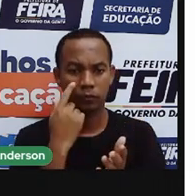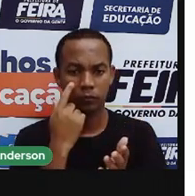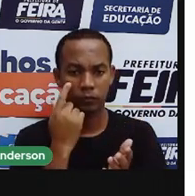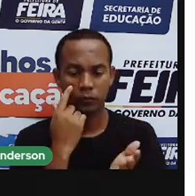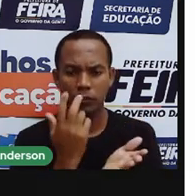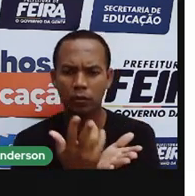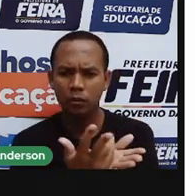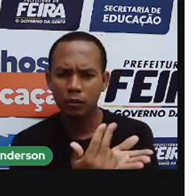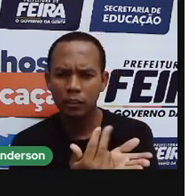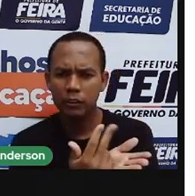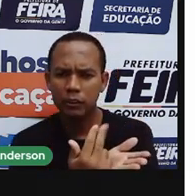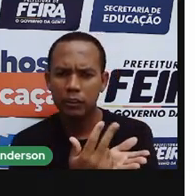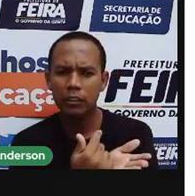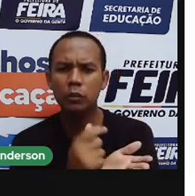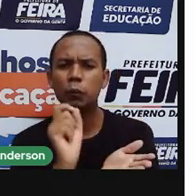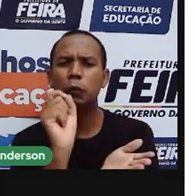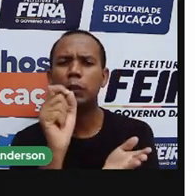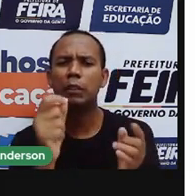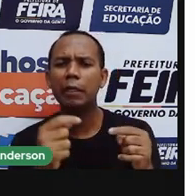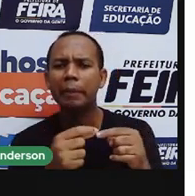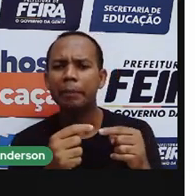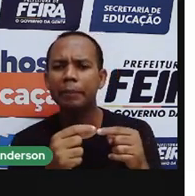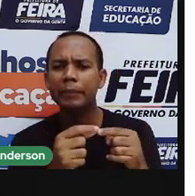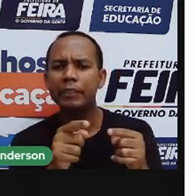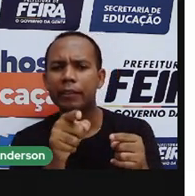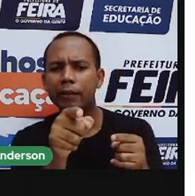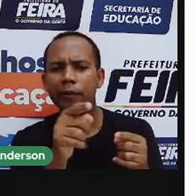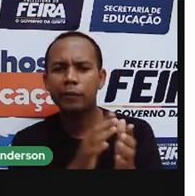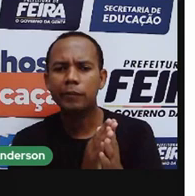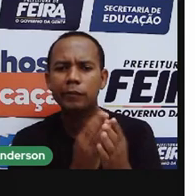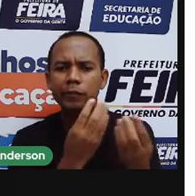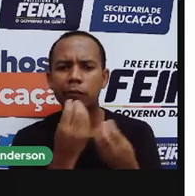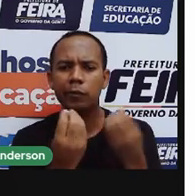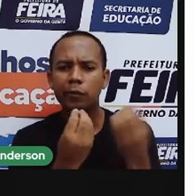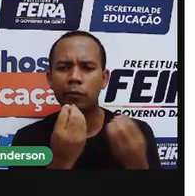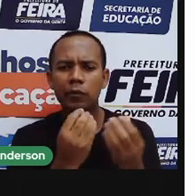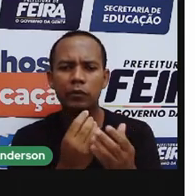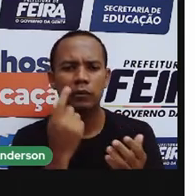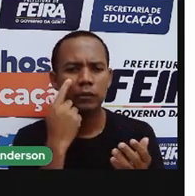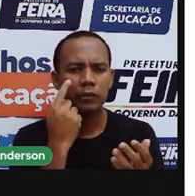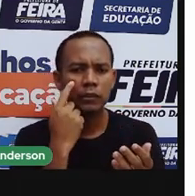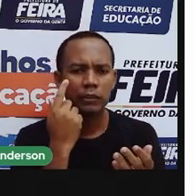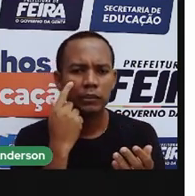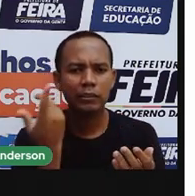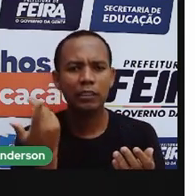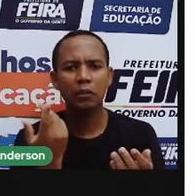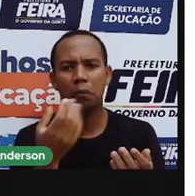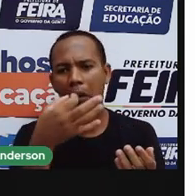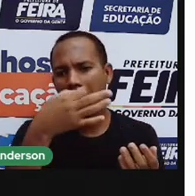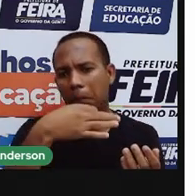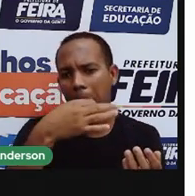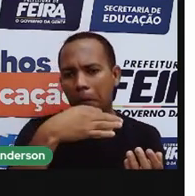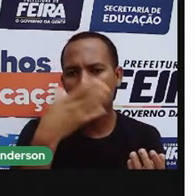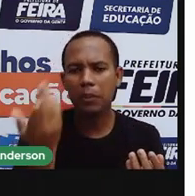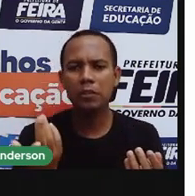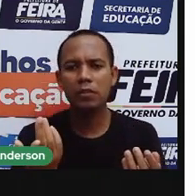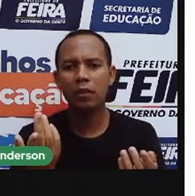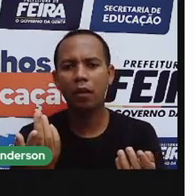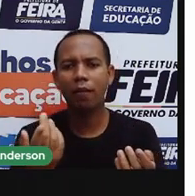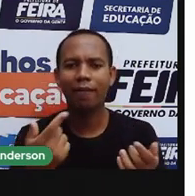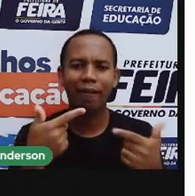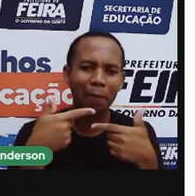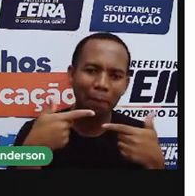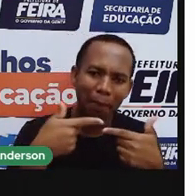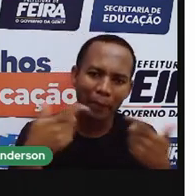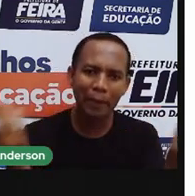abaixo. Para quem não sabe o que é uma charge, é esse desenhozinho aqui. Geralmente, tem uma crítica, uma ironia, né,